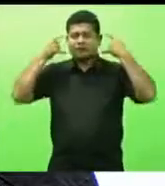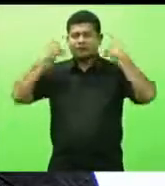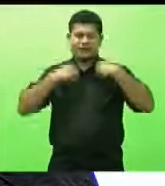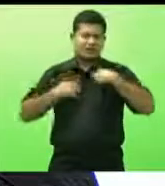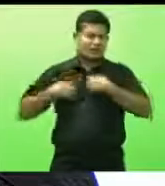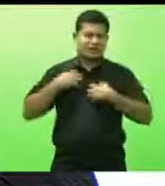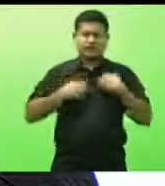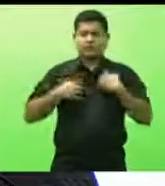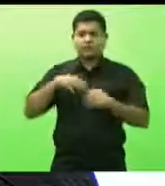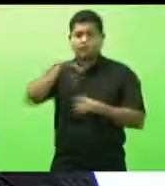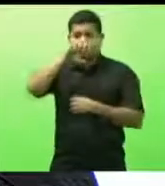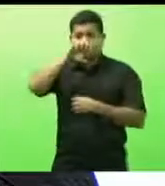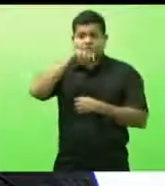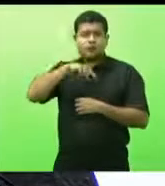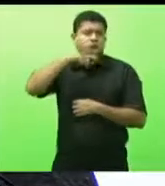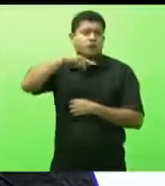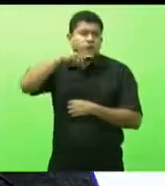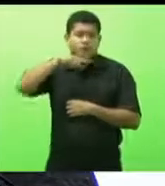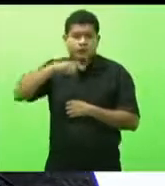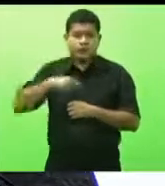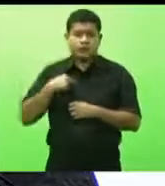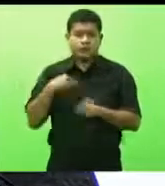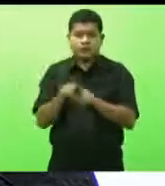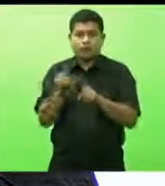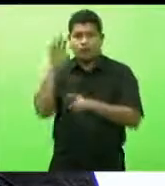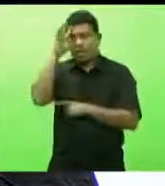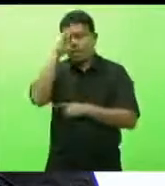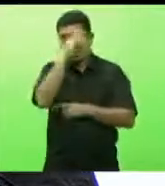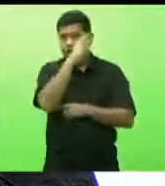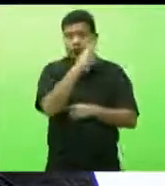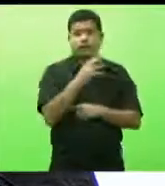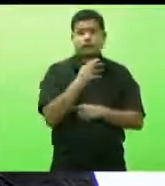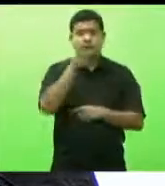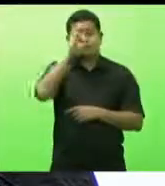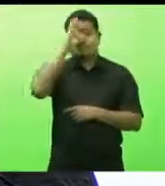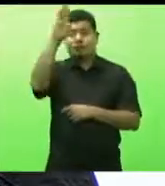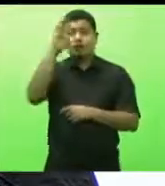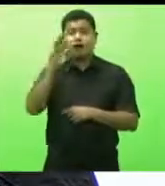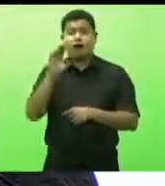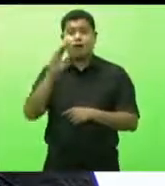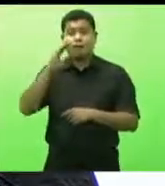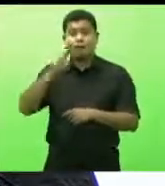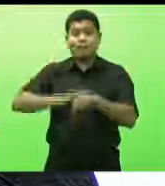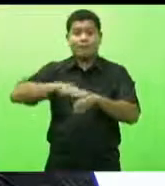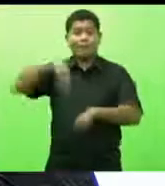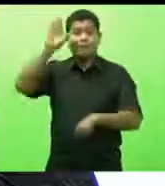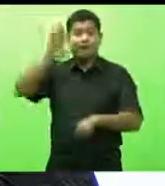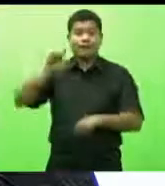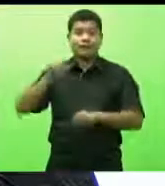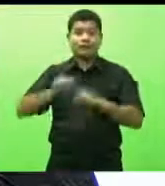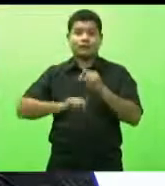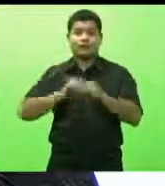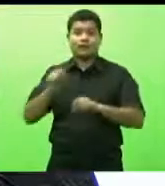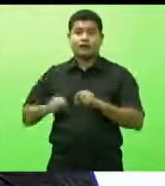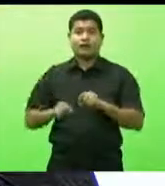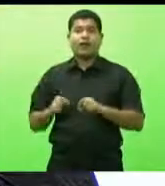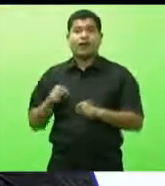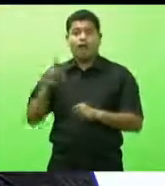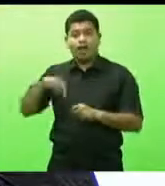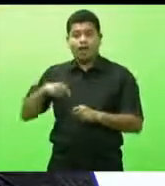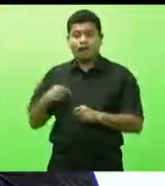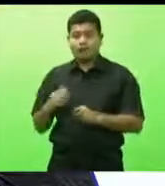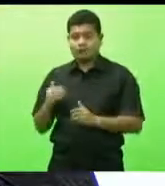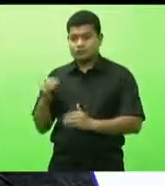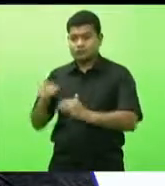para respirar, a distração e, principalmente, o mais preocupante é o potencial impacto no desenvolvimento